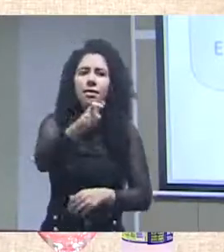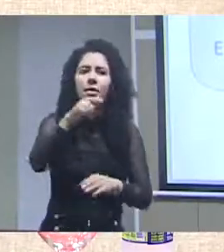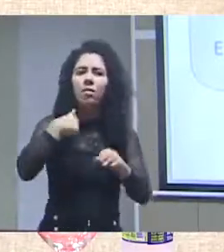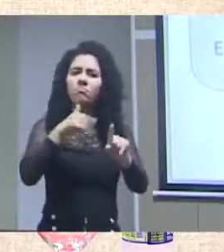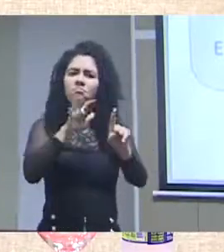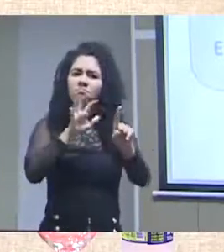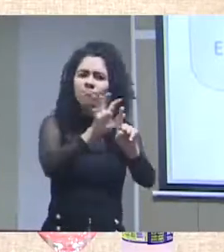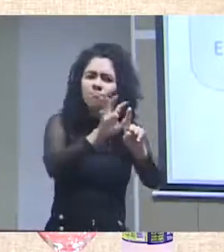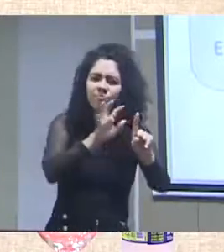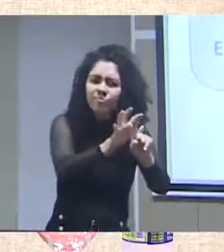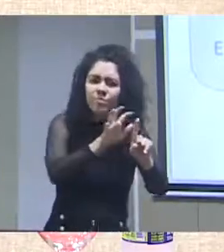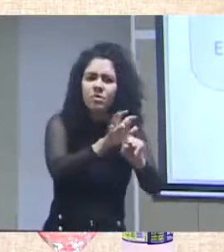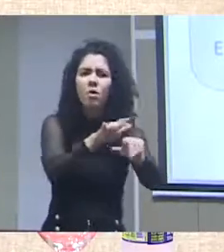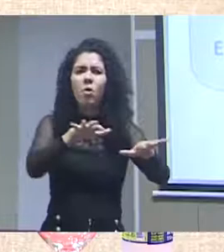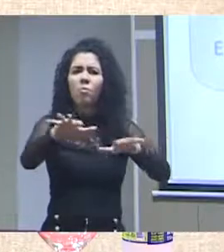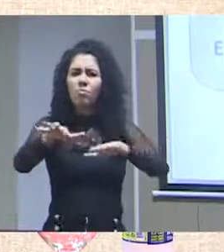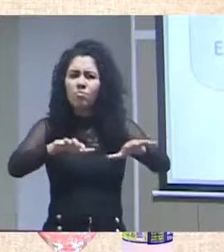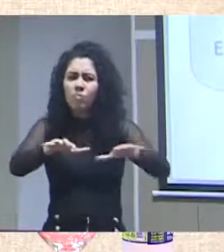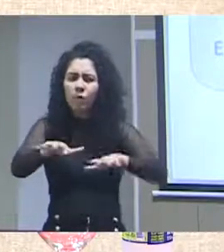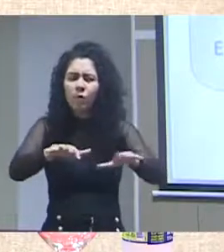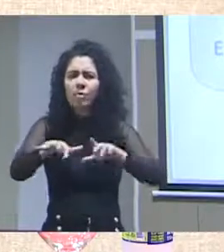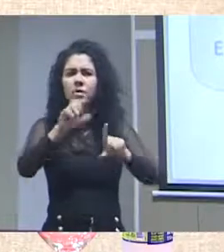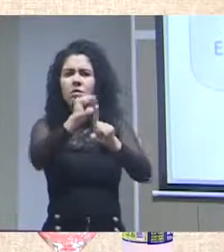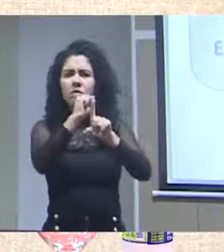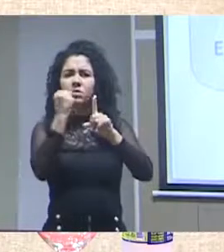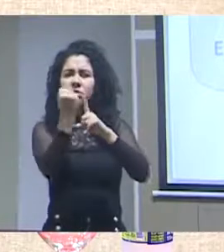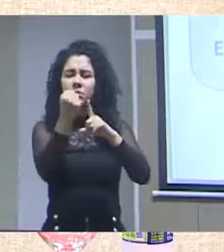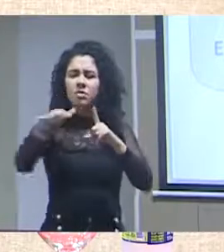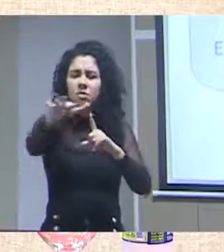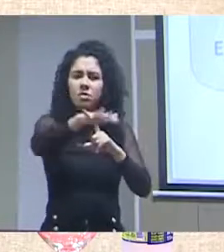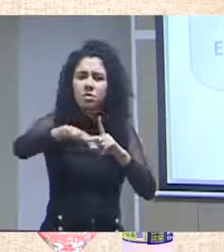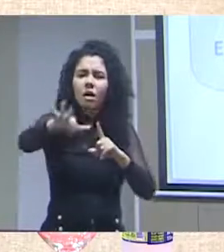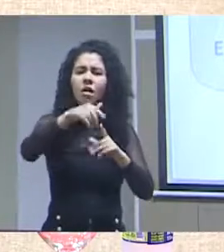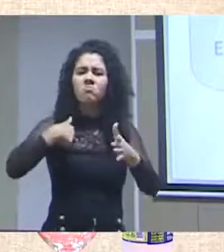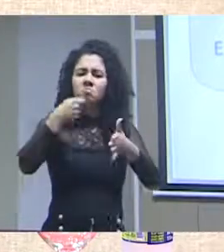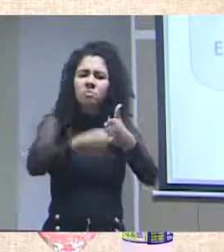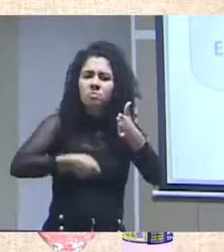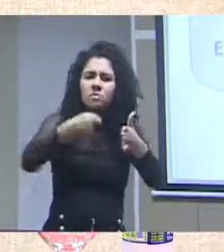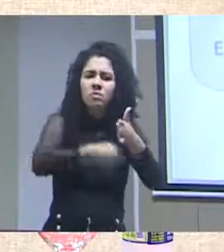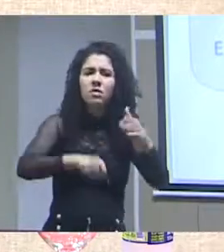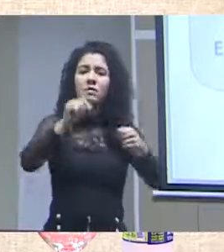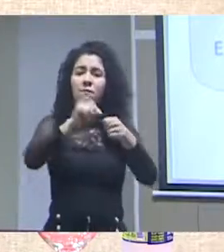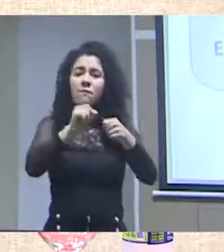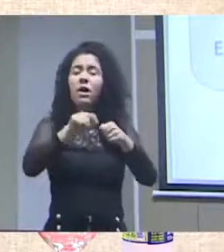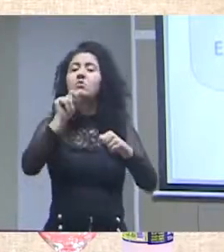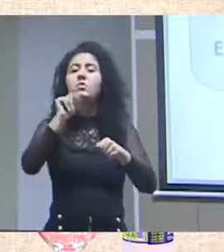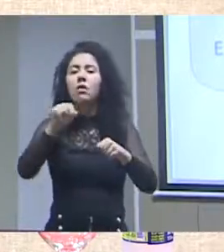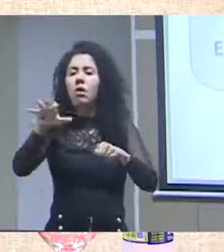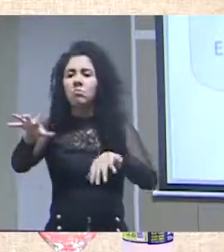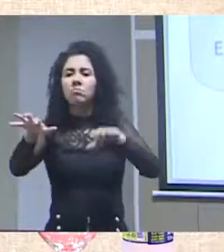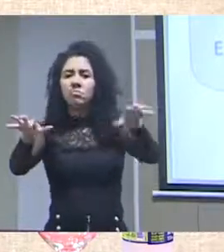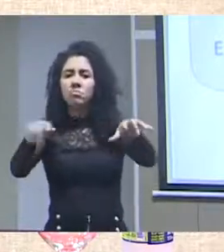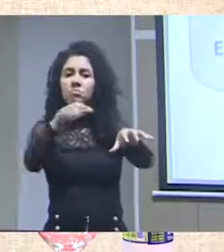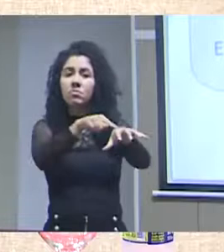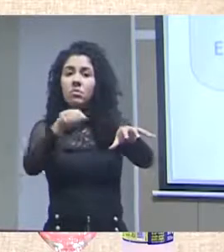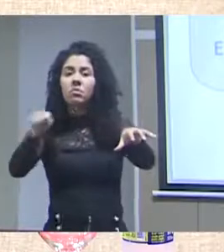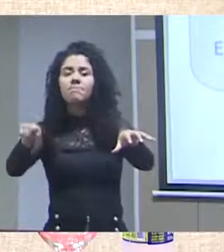que fazem com que essas institucionalidades, esses atores, tenham que, de algum modo,